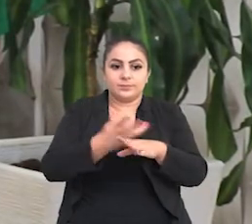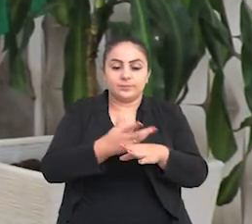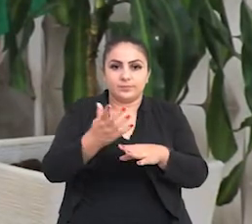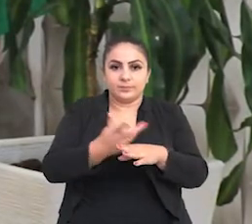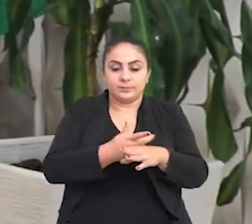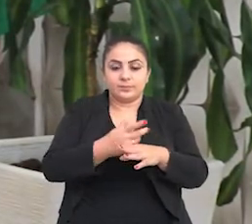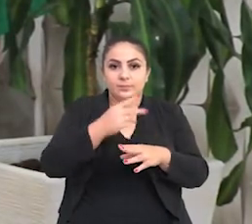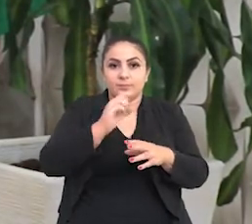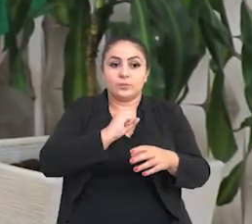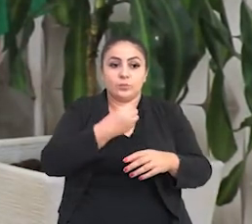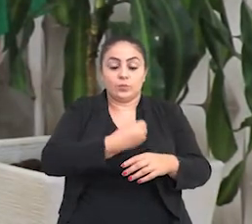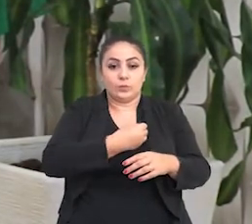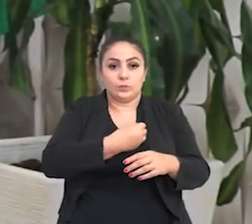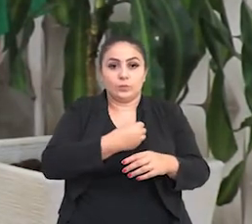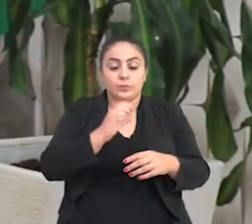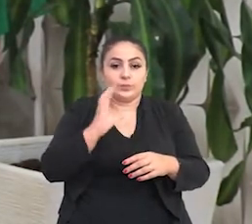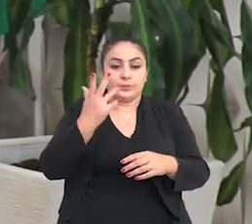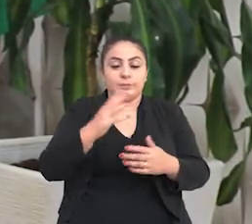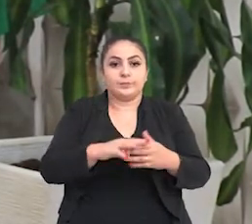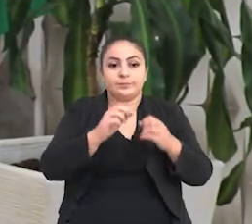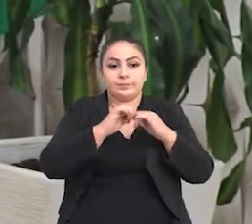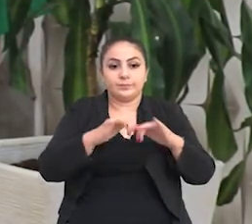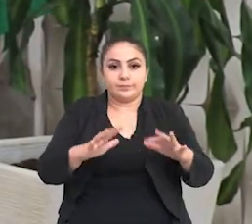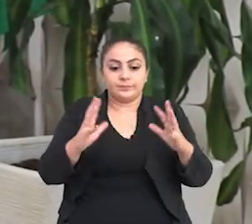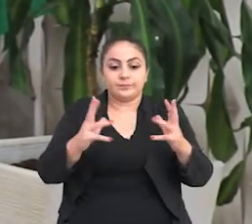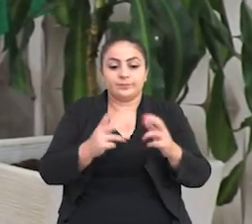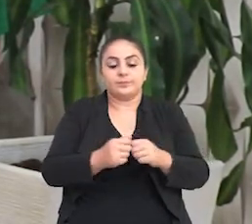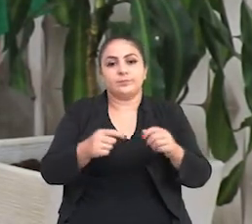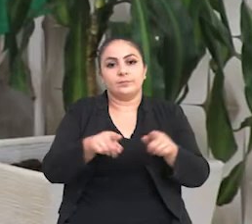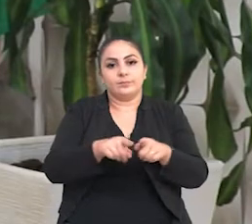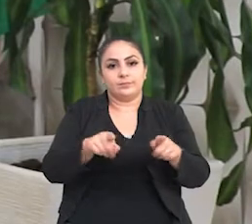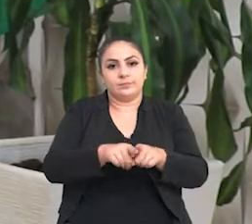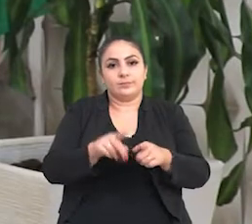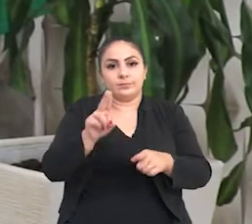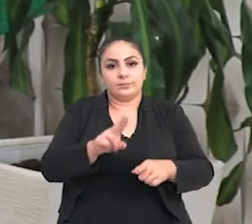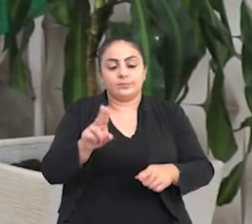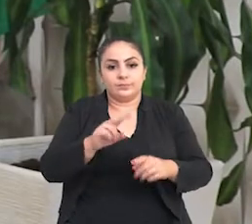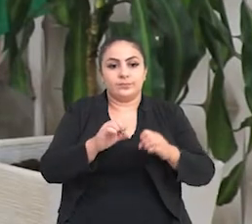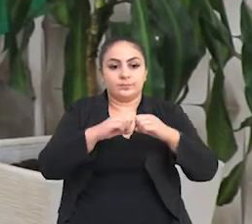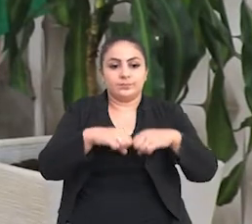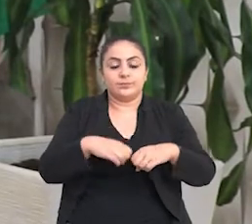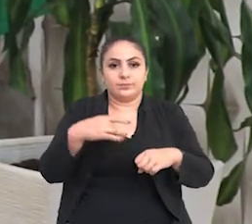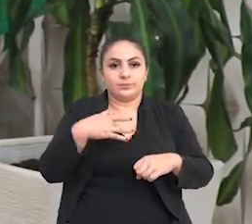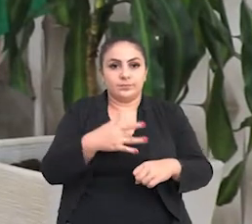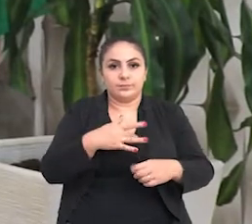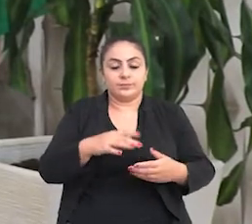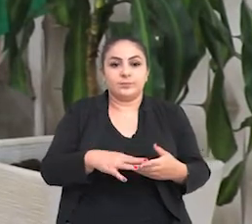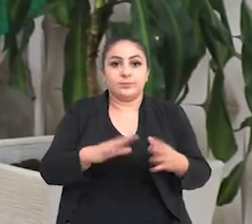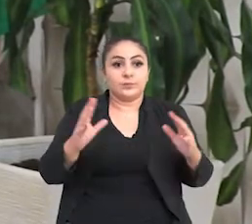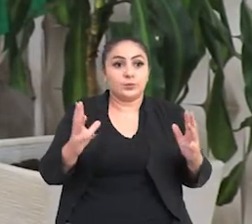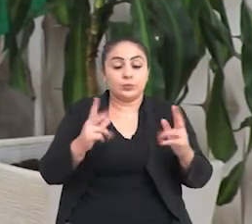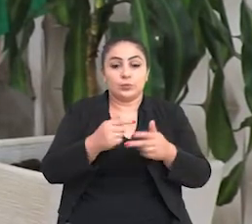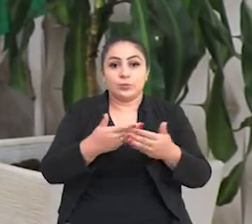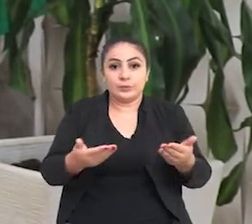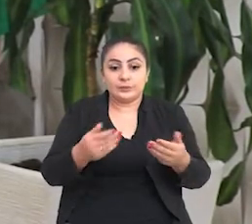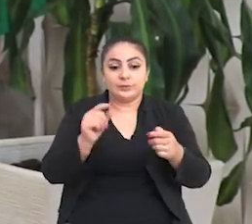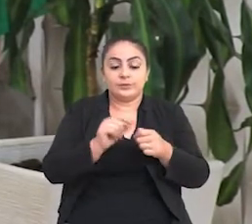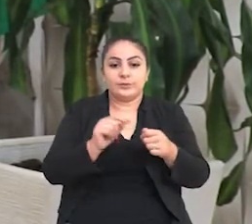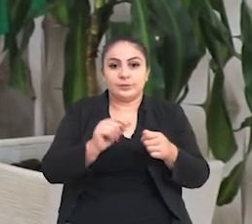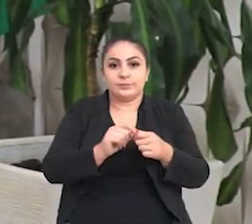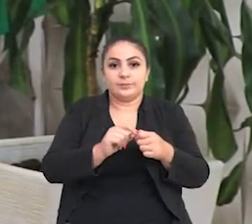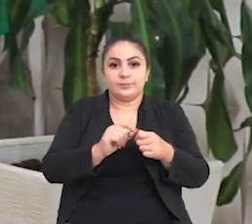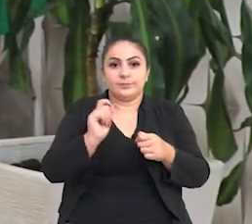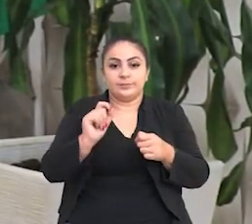acelerado no número de casos, na contaminação e também na ocupação do sistema de saúde. Tudo isso